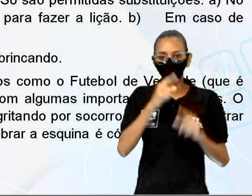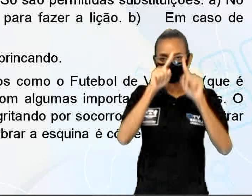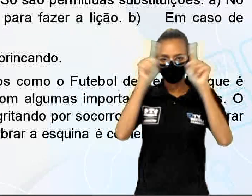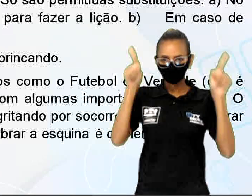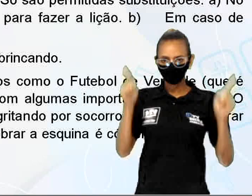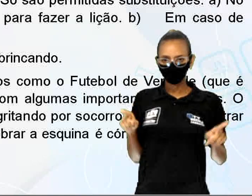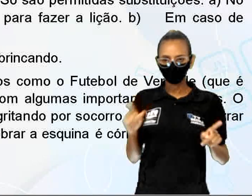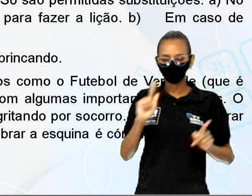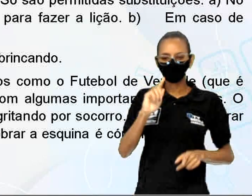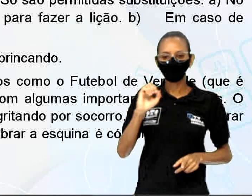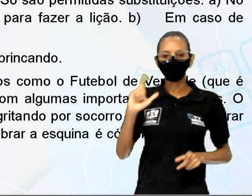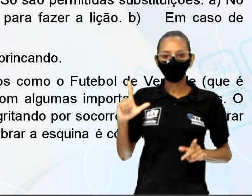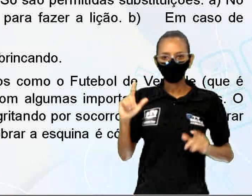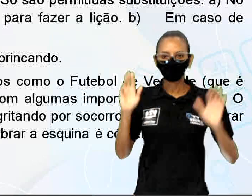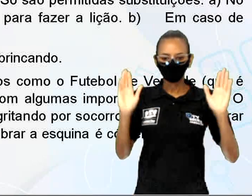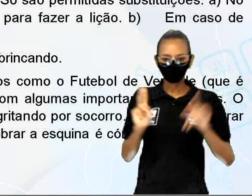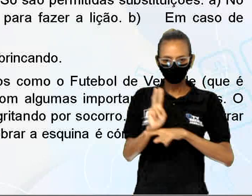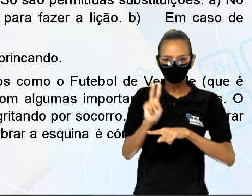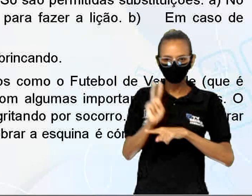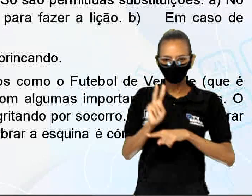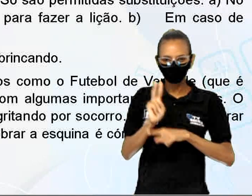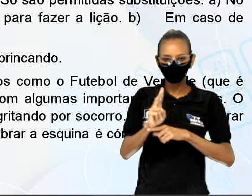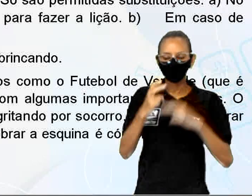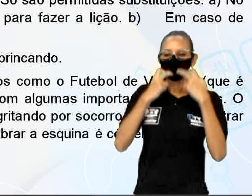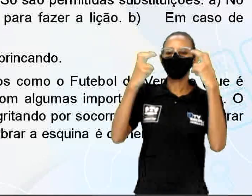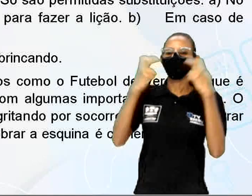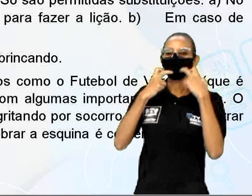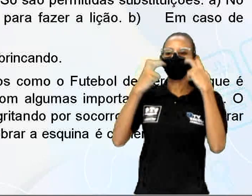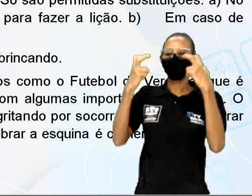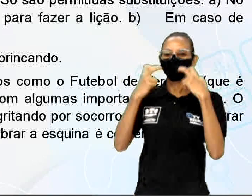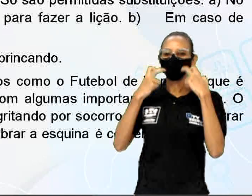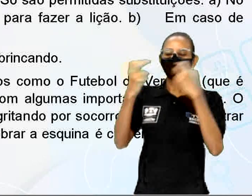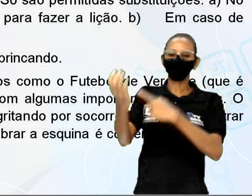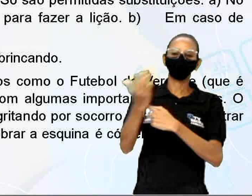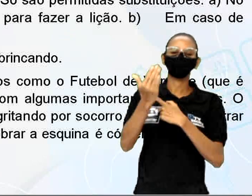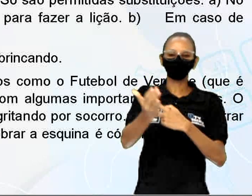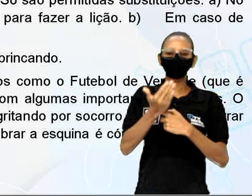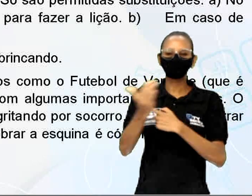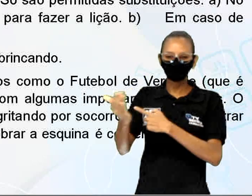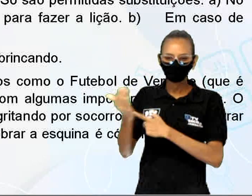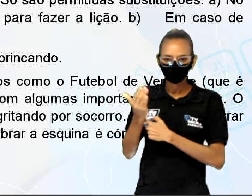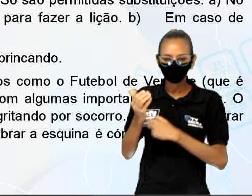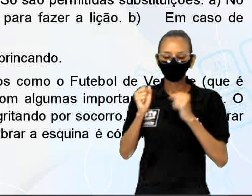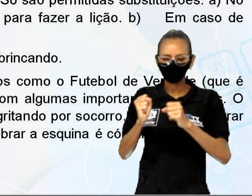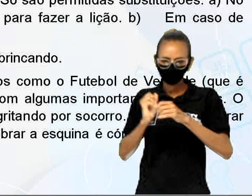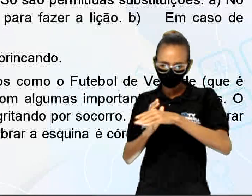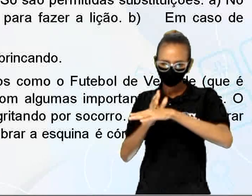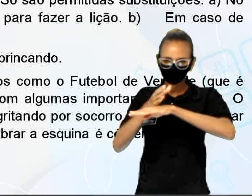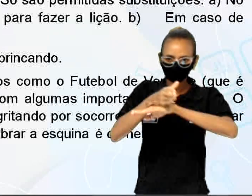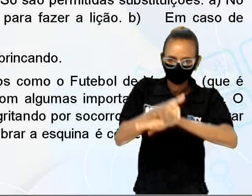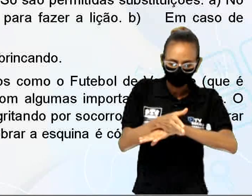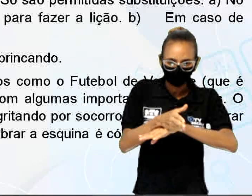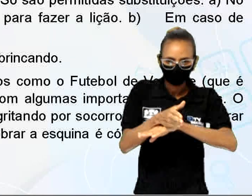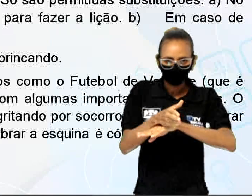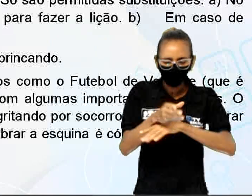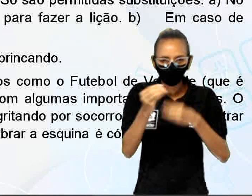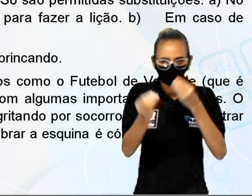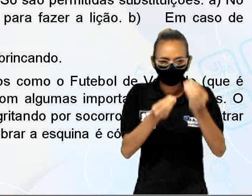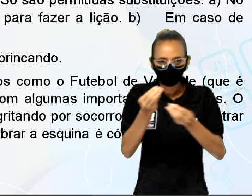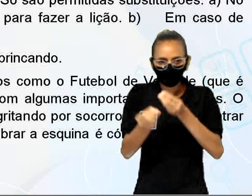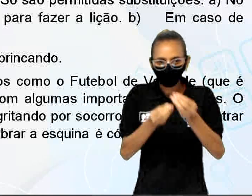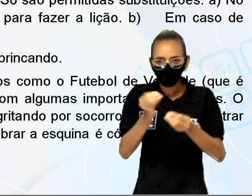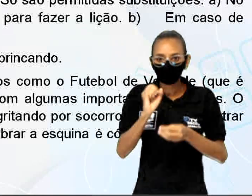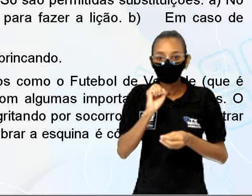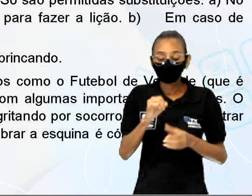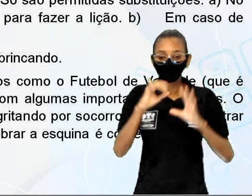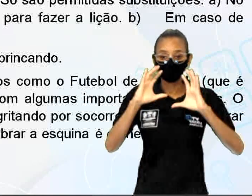sua casa para onde fugiu gritando por socorro. É permitido entrar na área adversária tabelando com uma Kombi. Se a